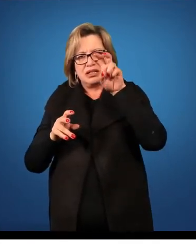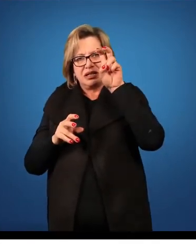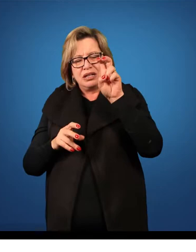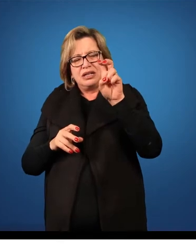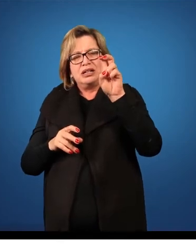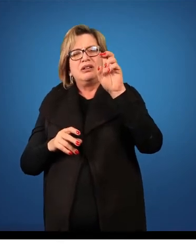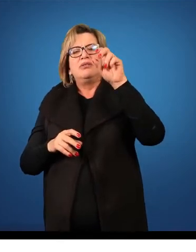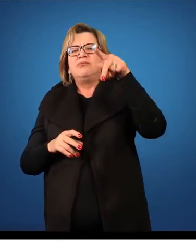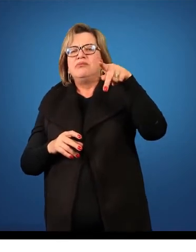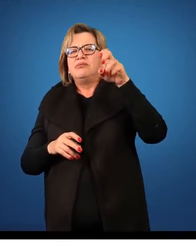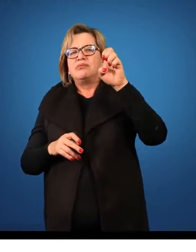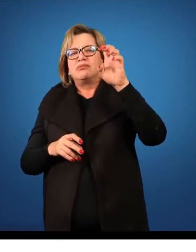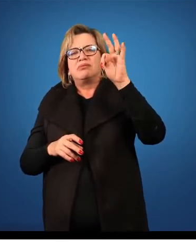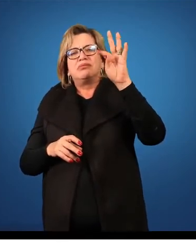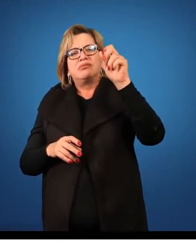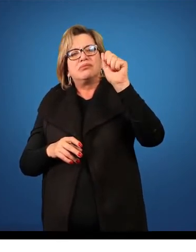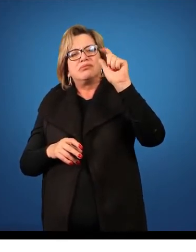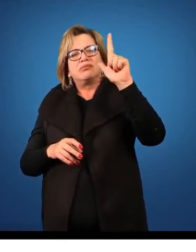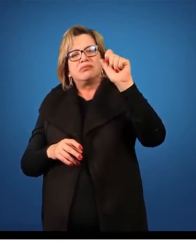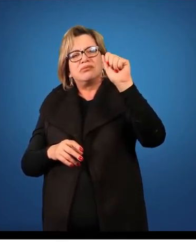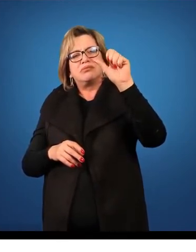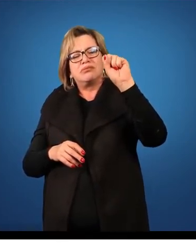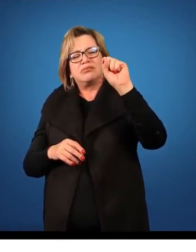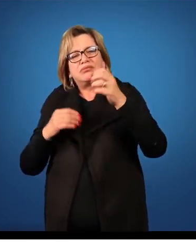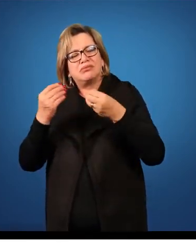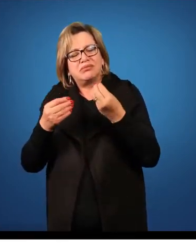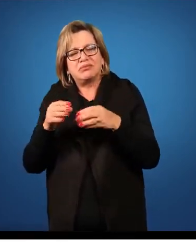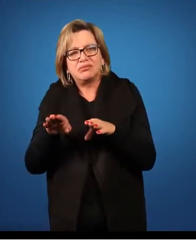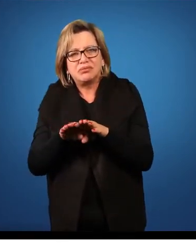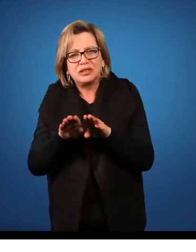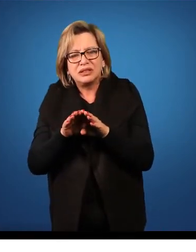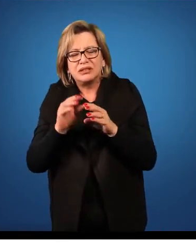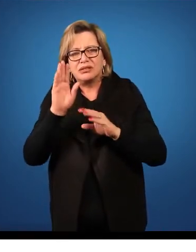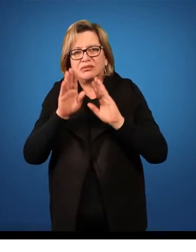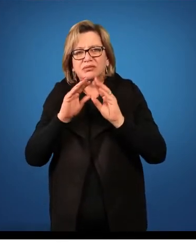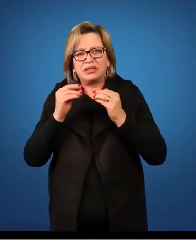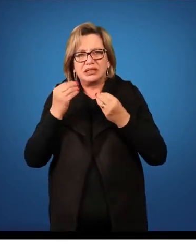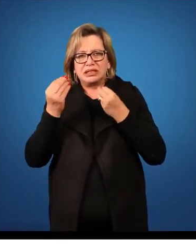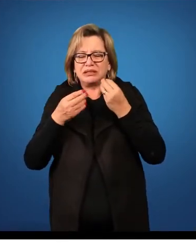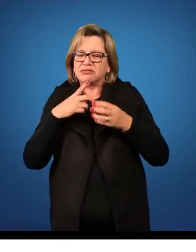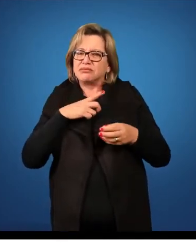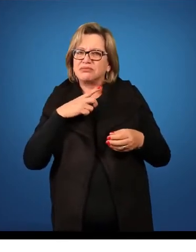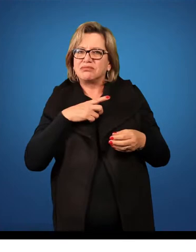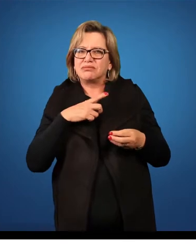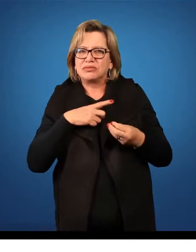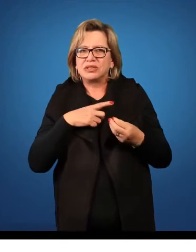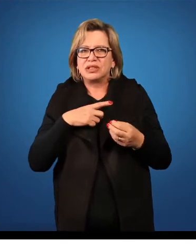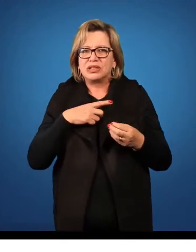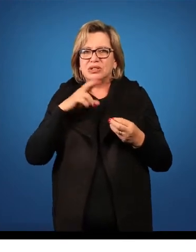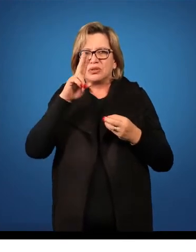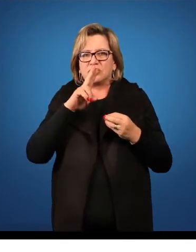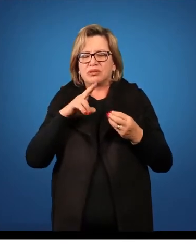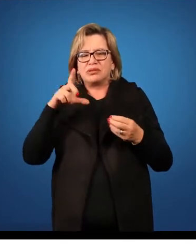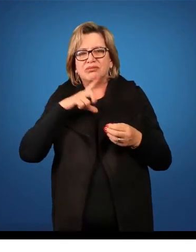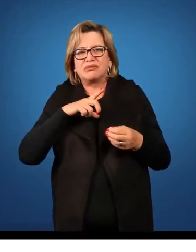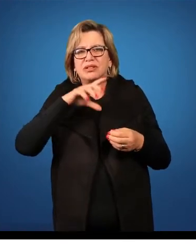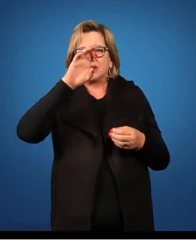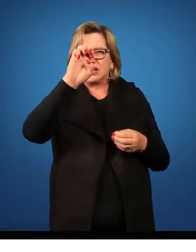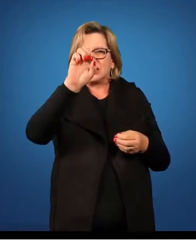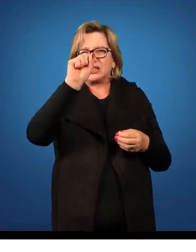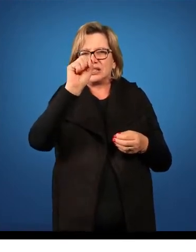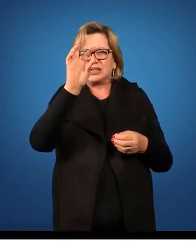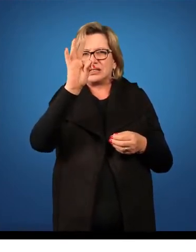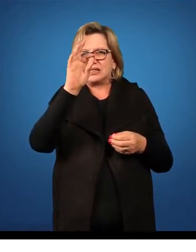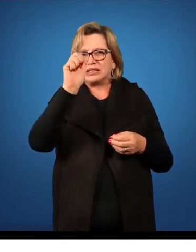dialicépala. E no caso específico de alguns representantes de Mimozoide, os estames, eles são